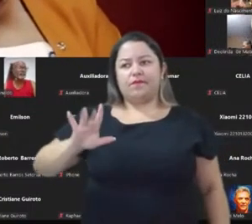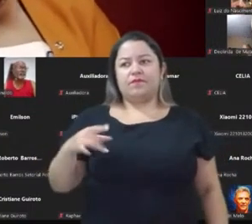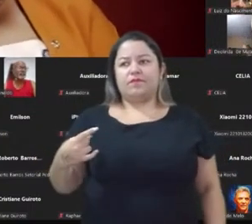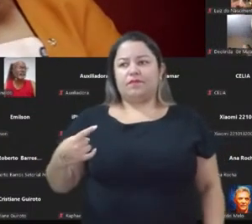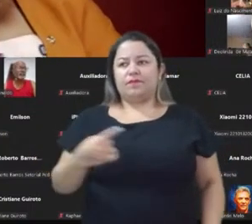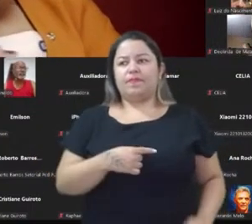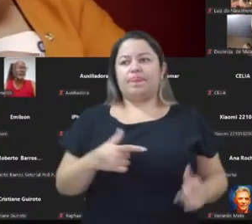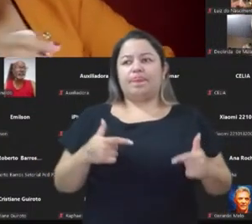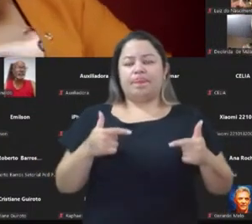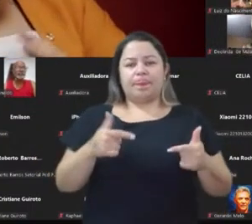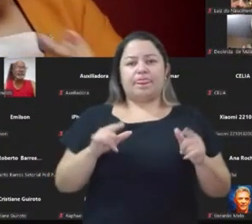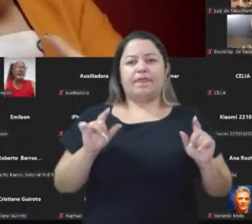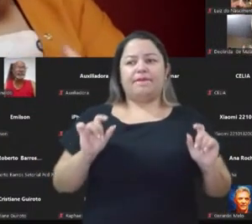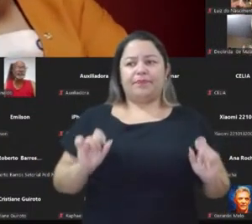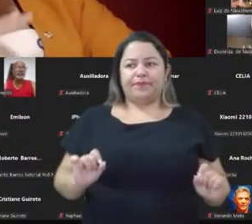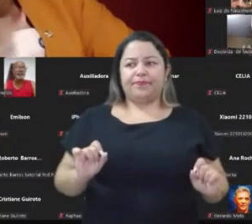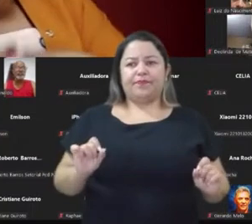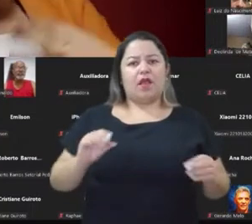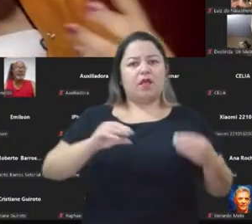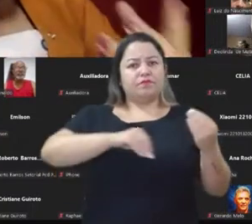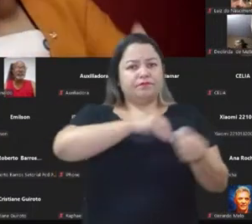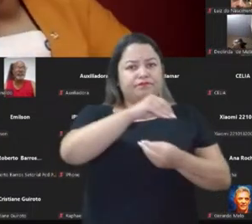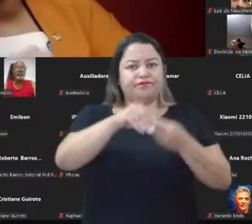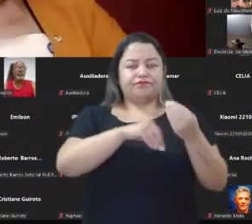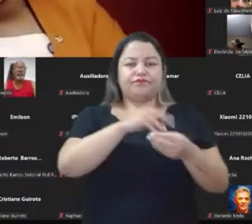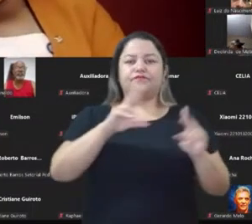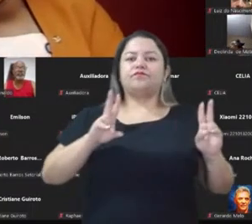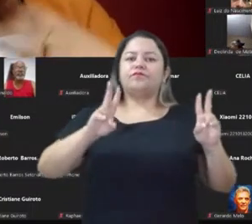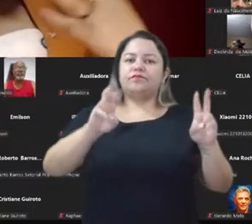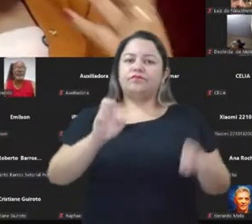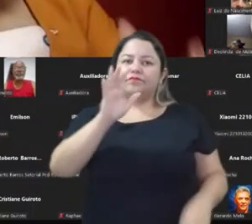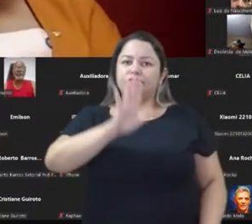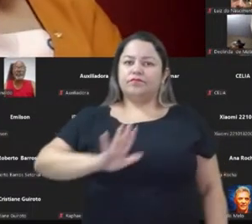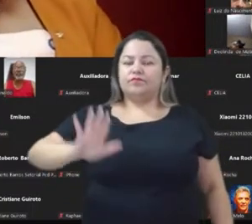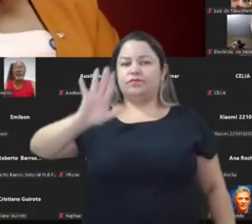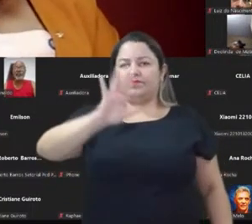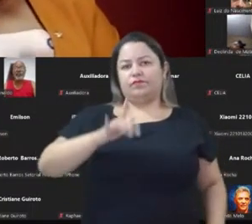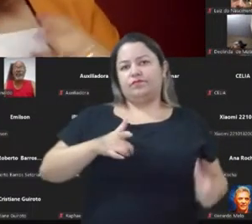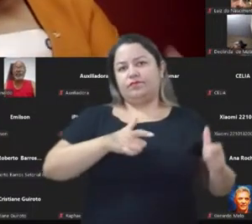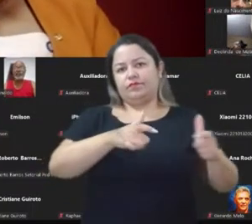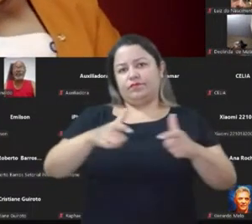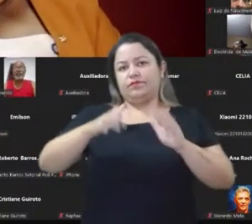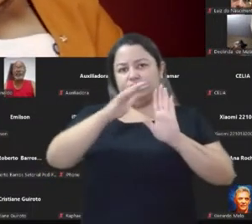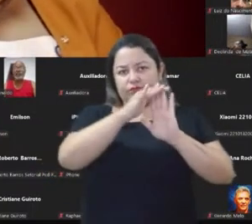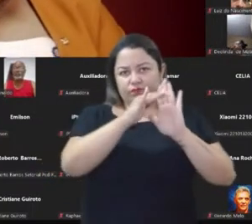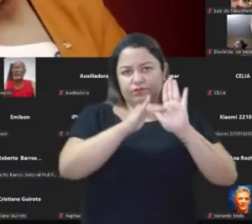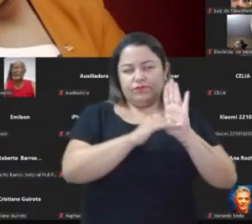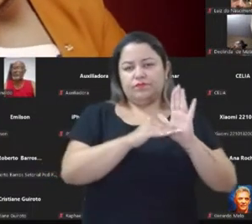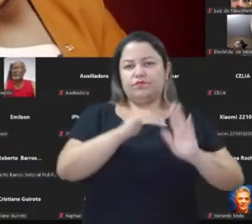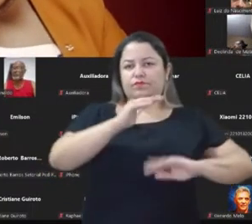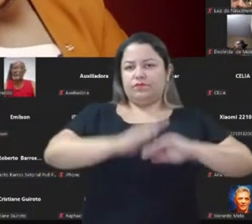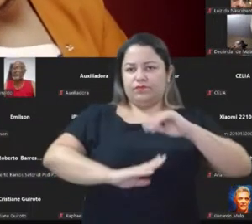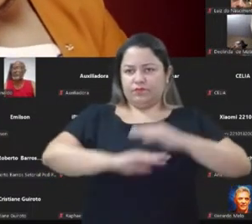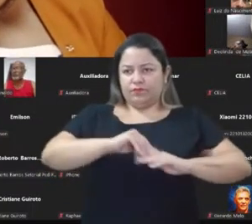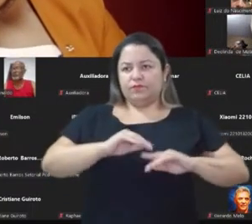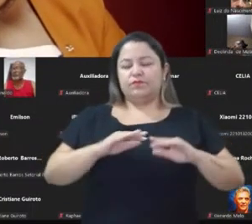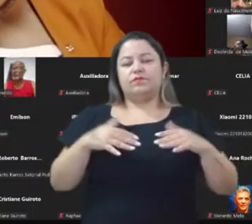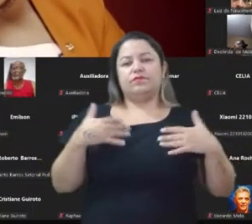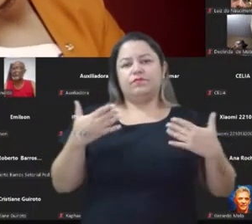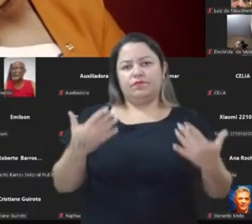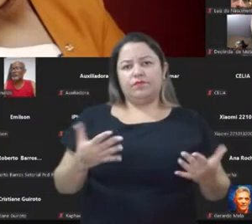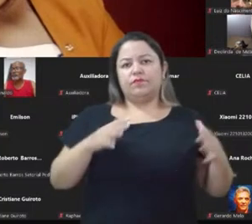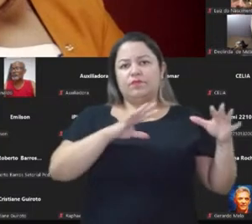maior ainda, porque mistura temas locais com temas nacionais, com pautas que eles atuam em